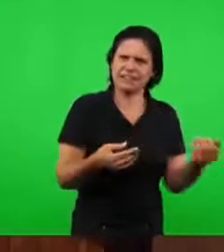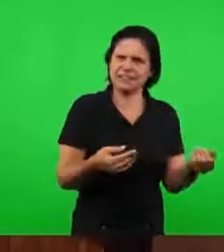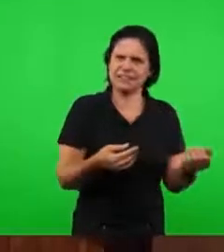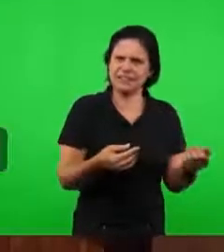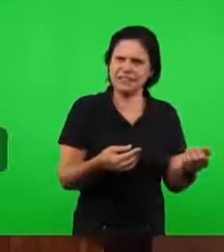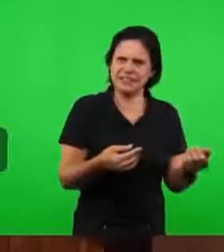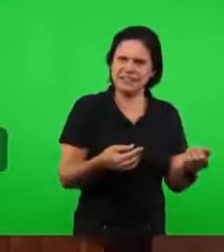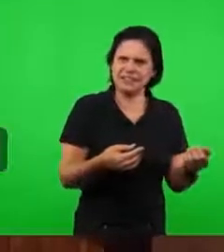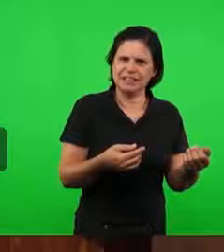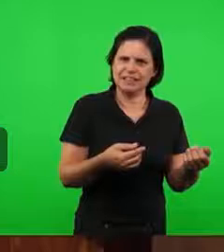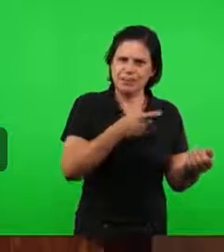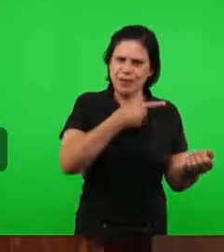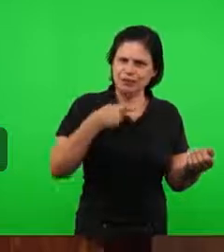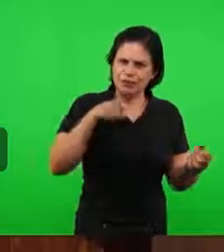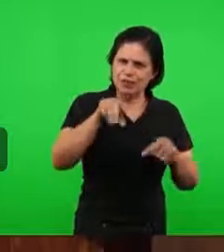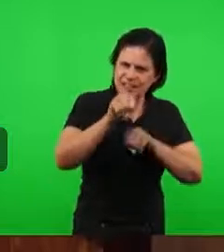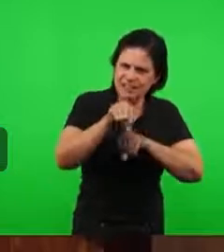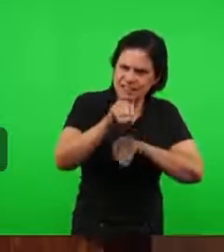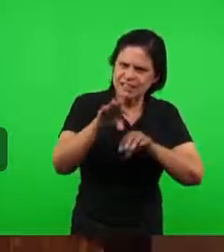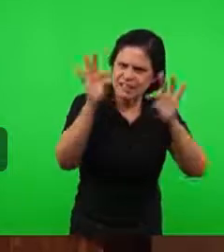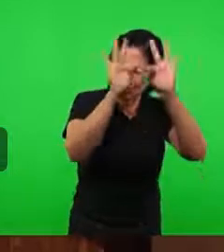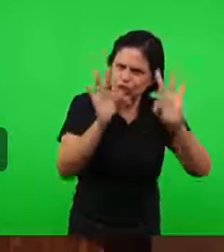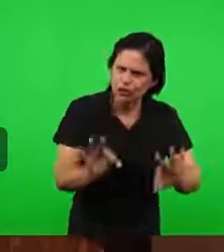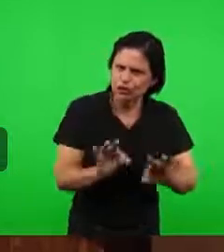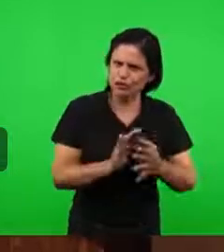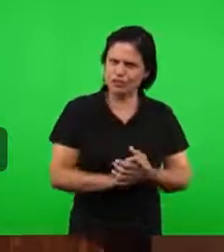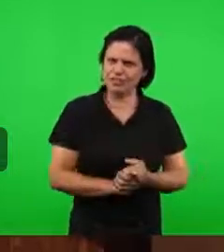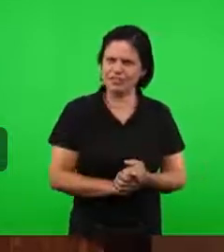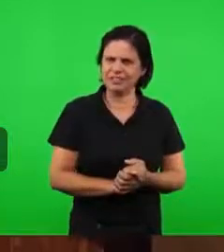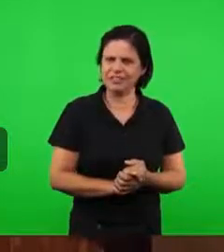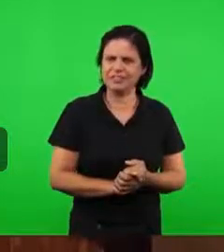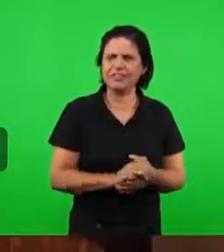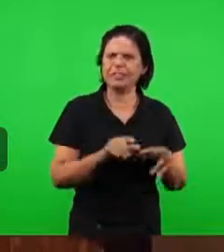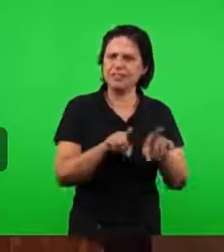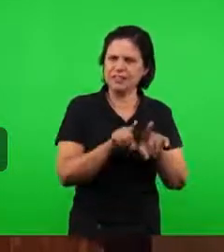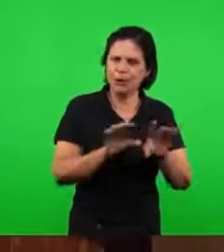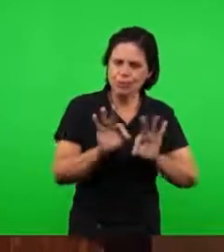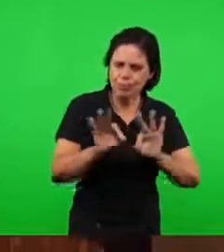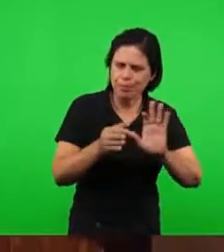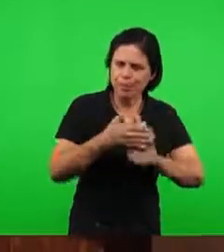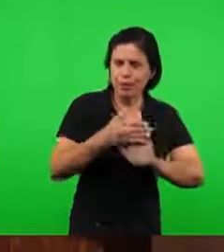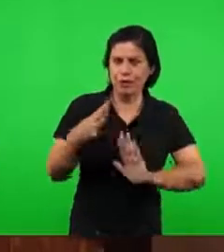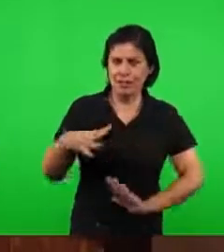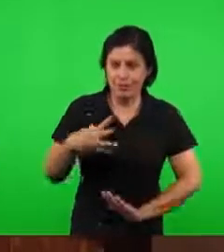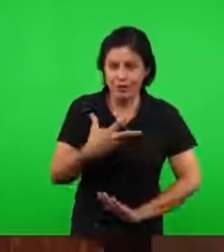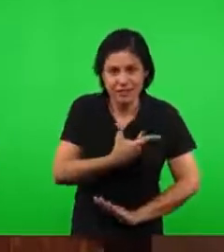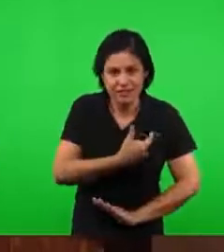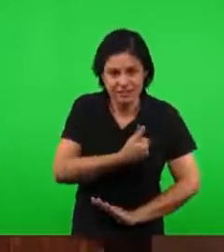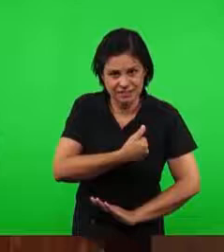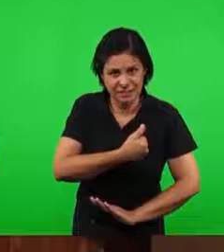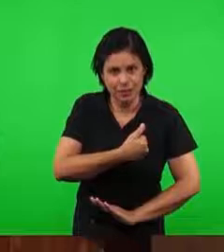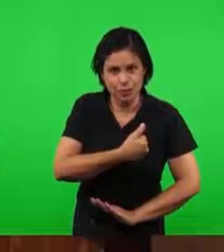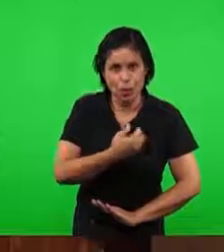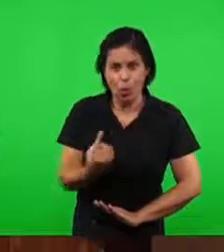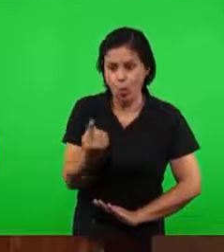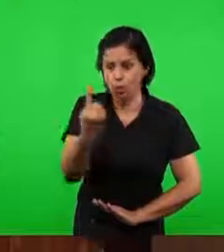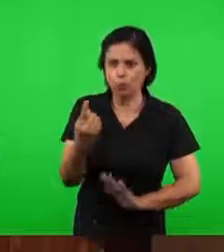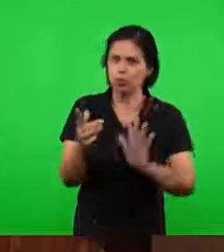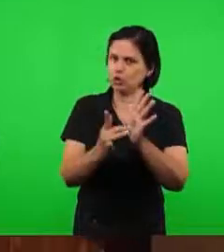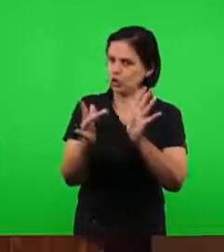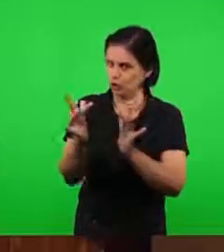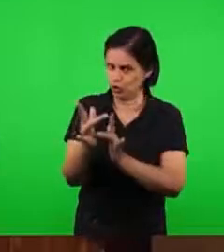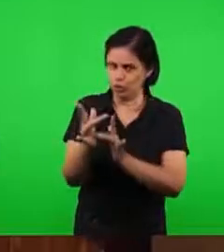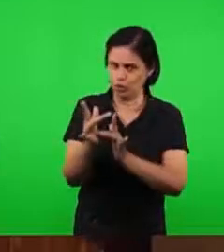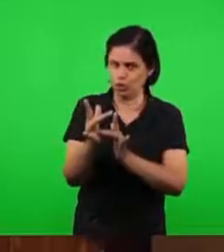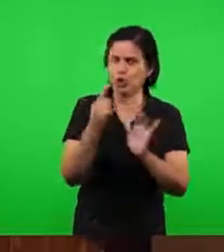sobre a questão de te atira e também sobre o projeto de salvação, que é em Jesus, o